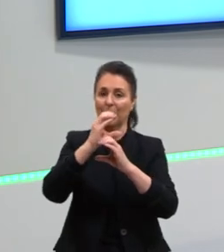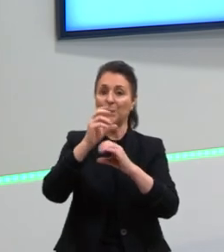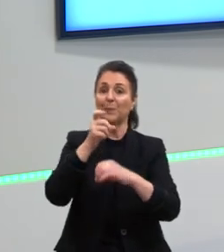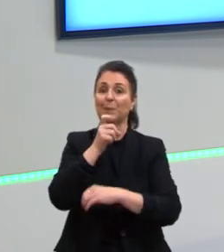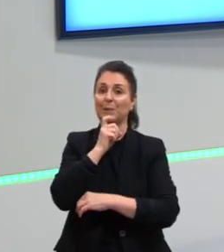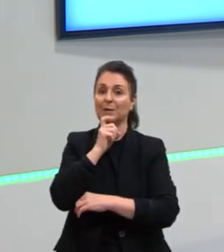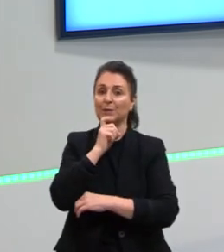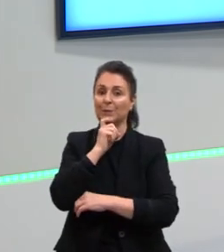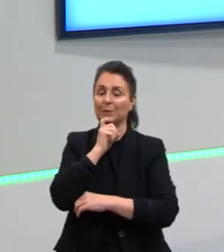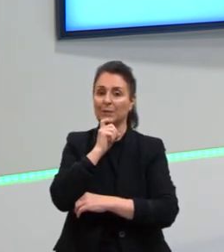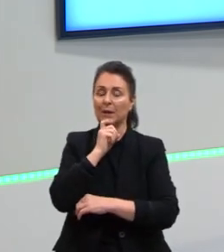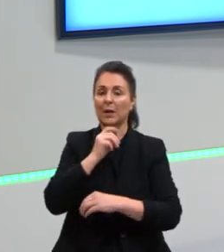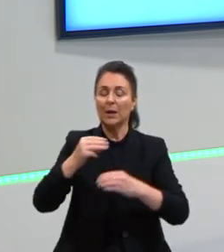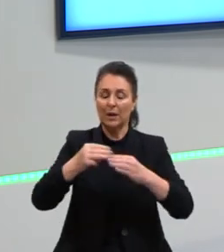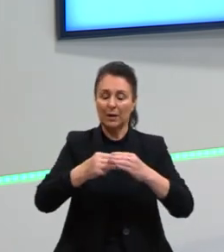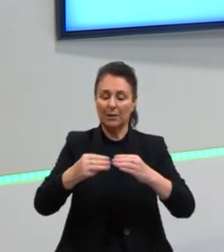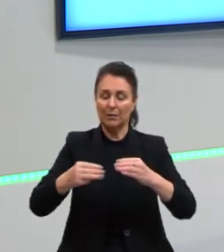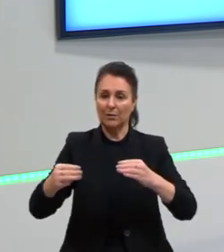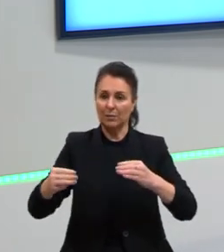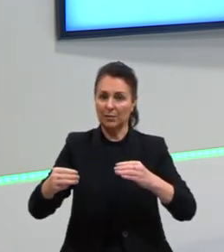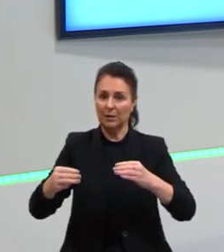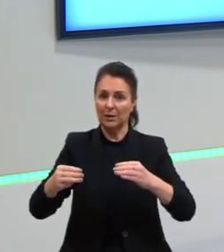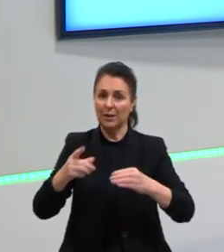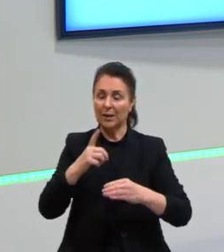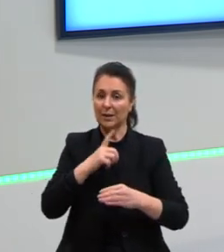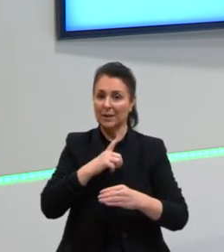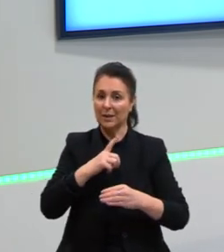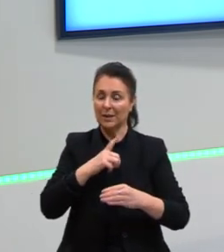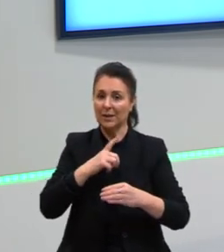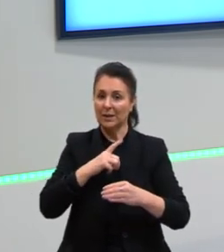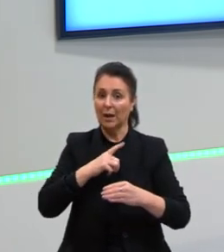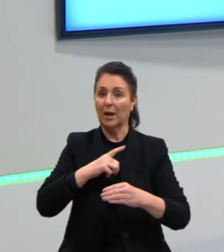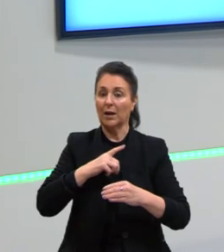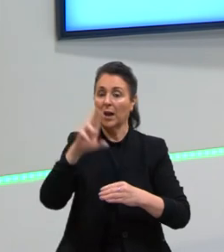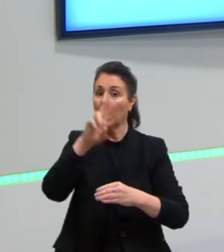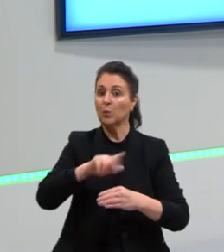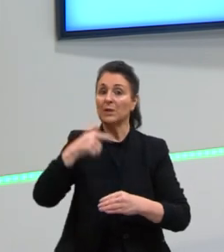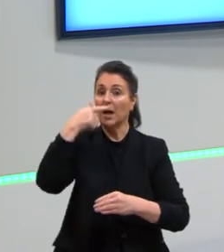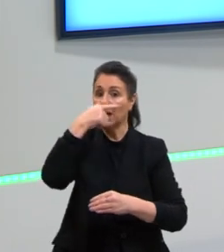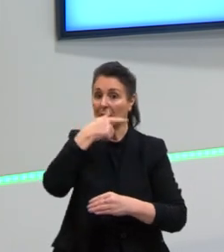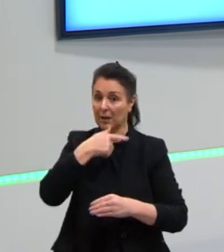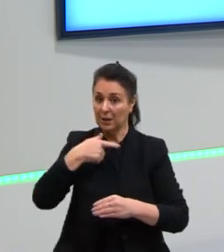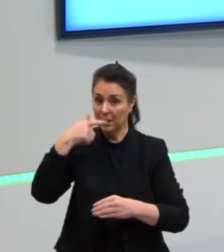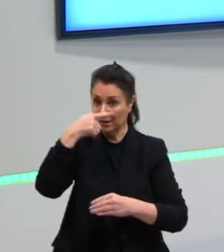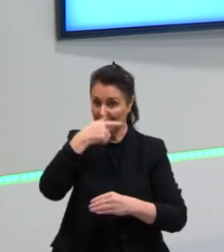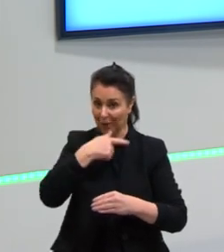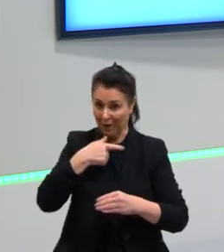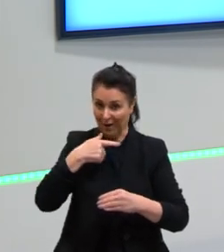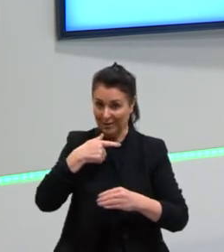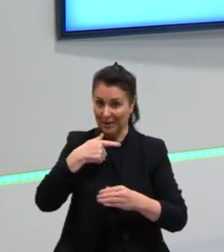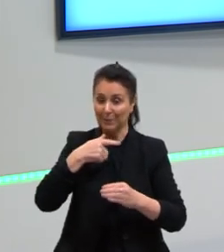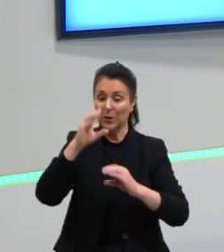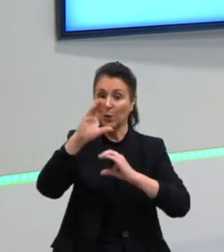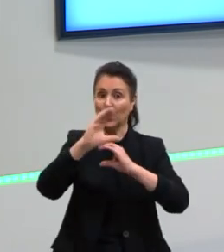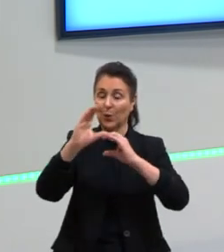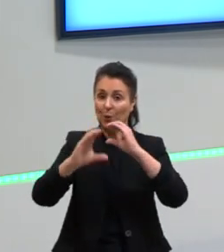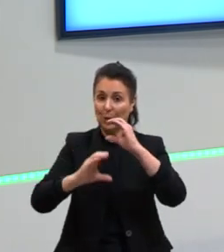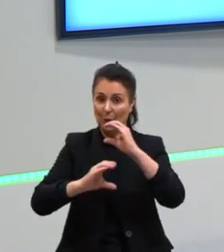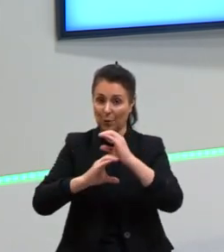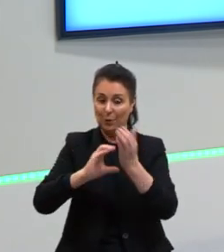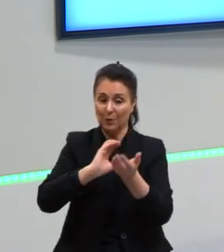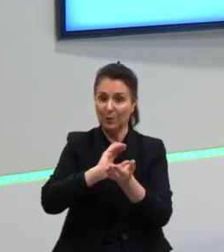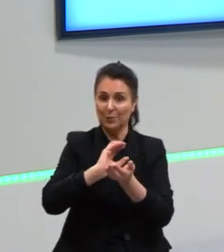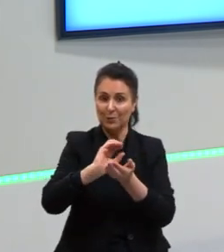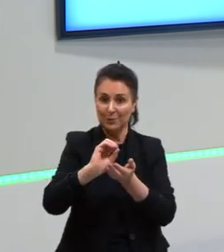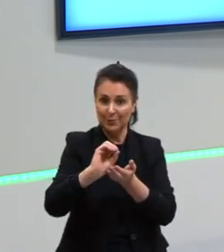Bom, a mitocôndria, ela vai pegar, então, a glicose, um composto orgânico, vai pegar a